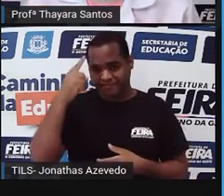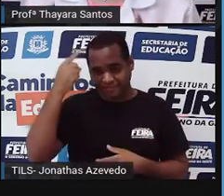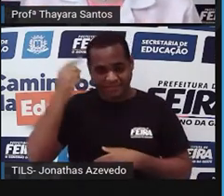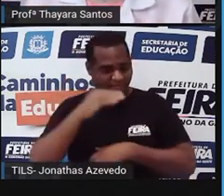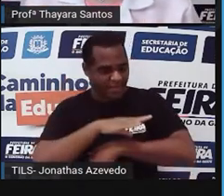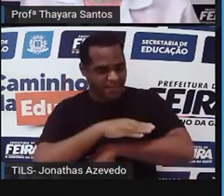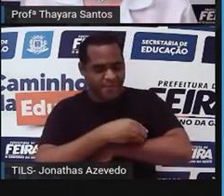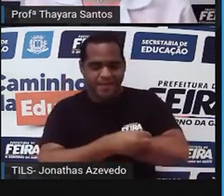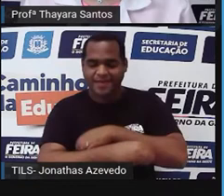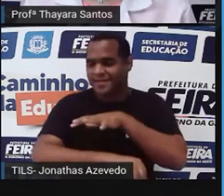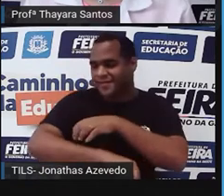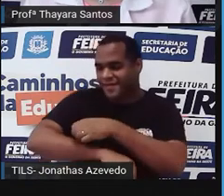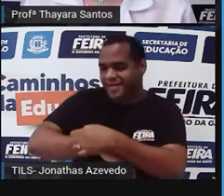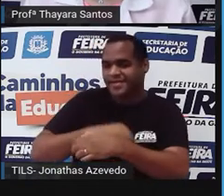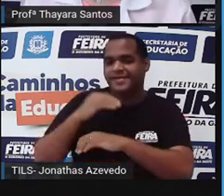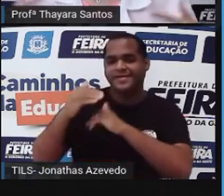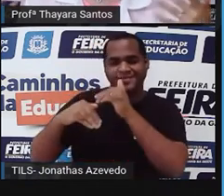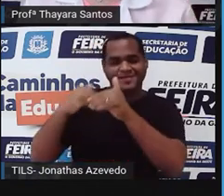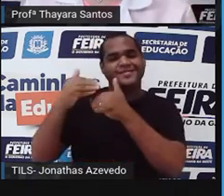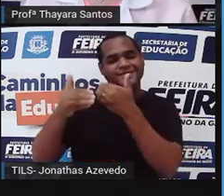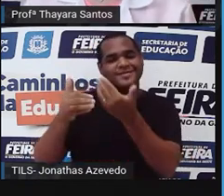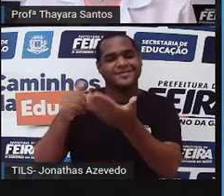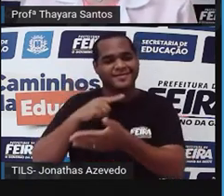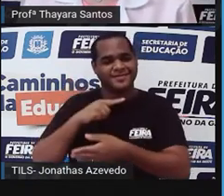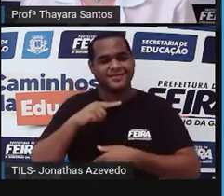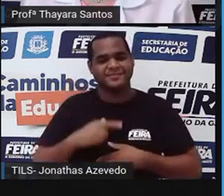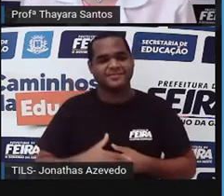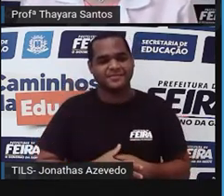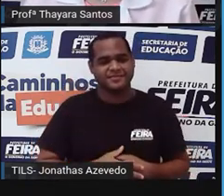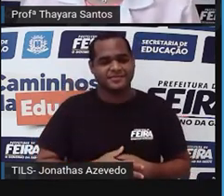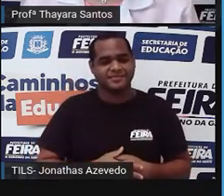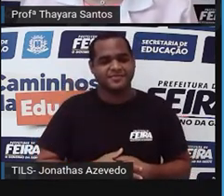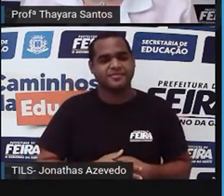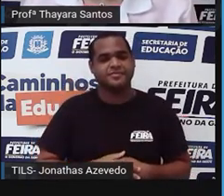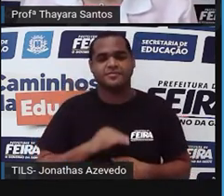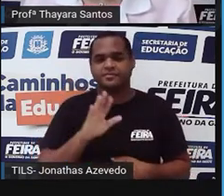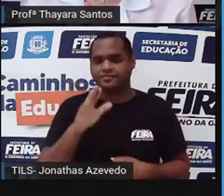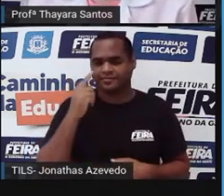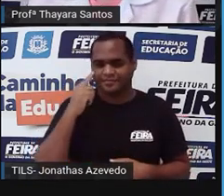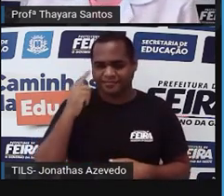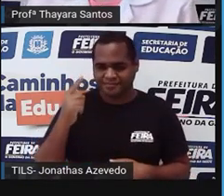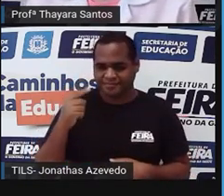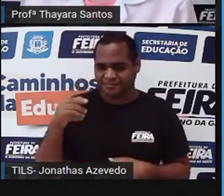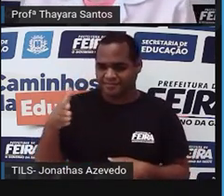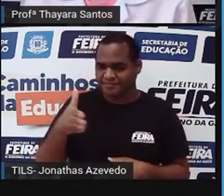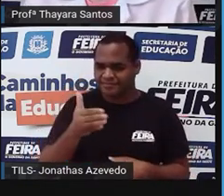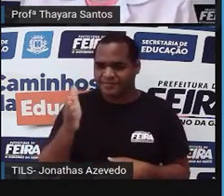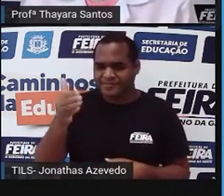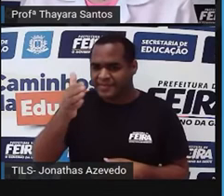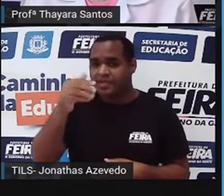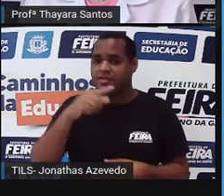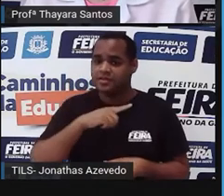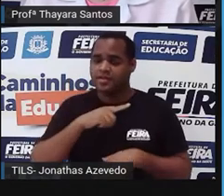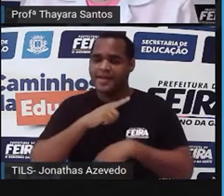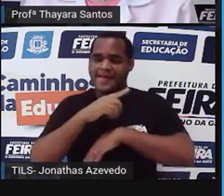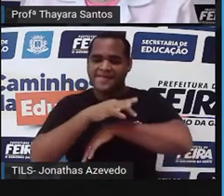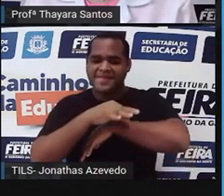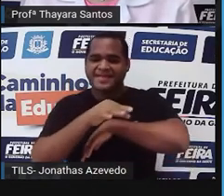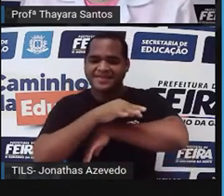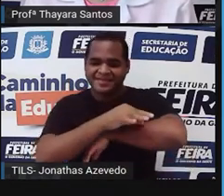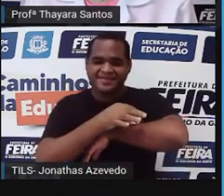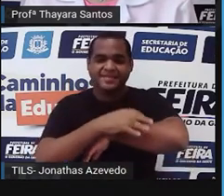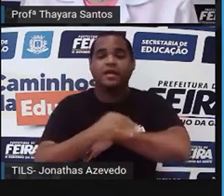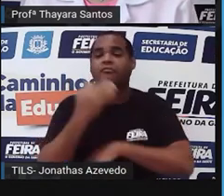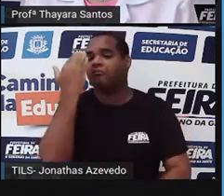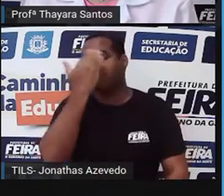em alguma fase do seu desenvolvimento. Aí vocês podem pensar, nossa, mas a baleia mamífera, ela tem pelos? São pelos bem curtos,